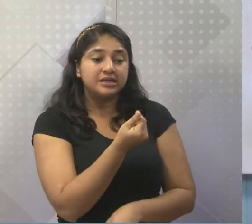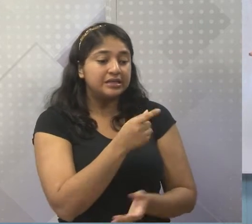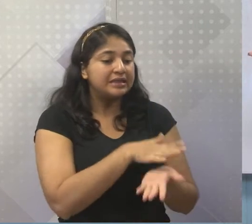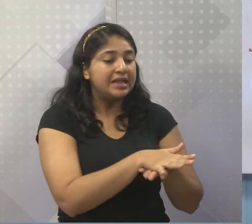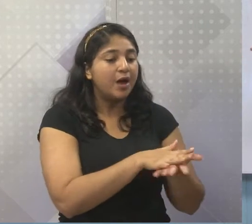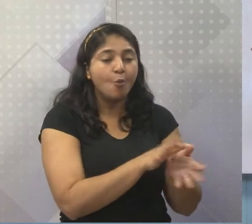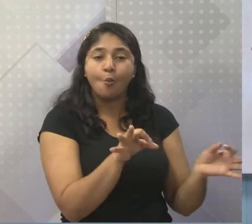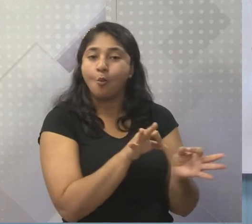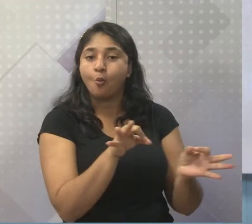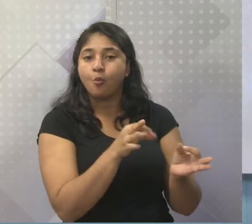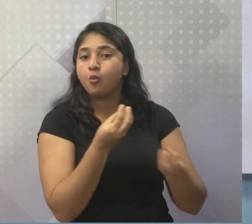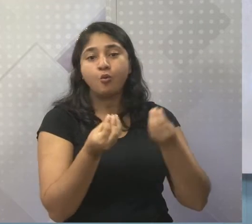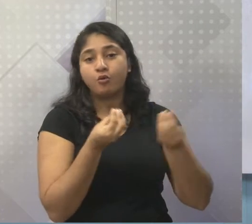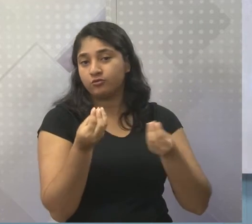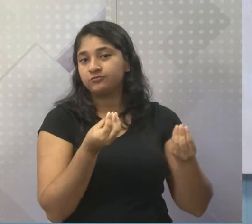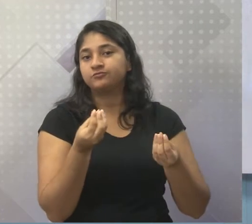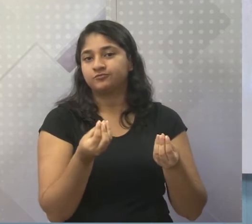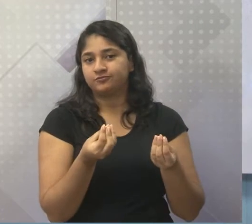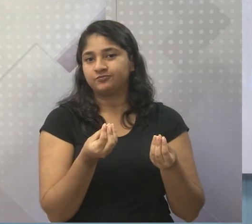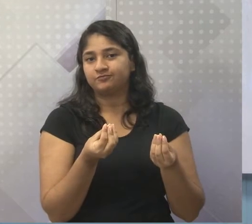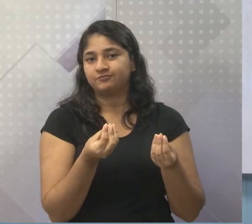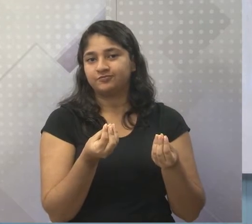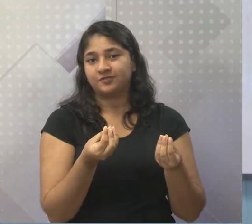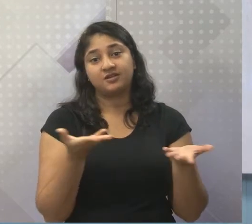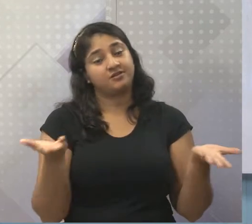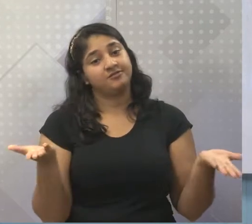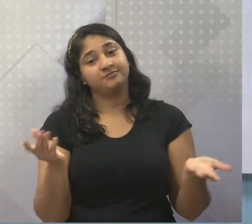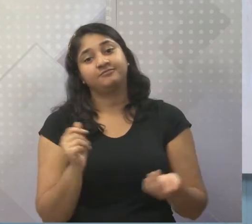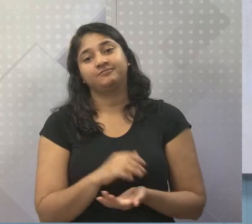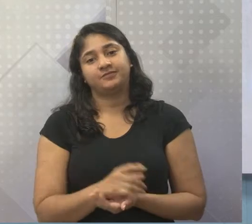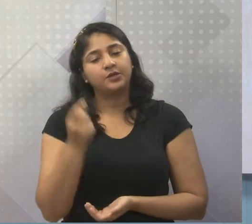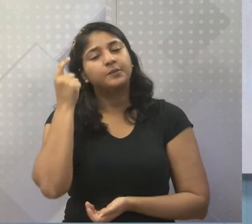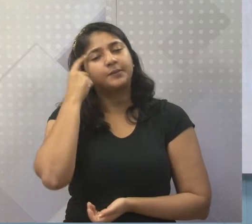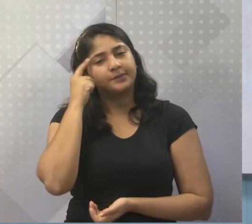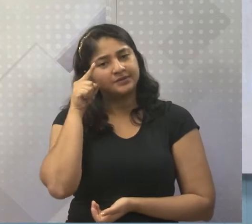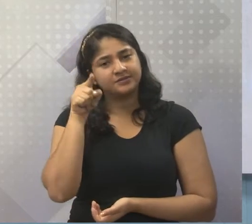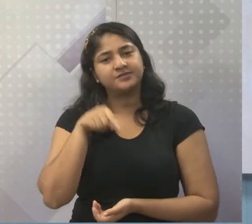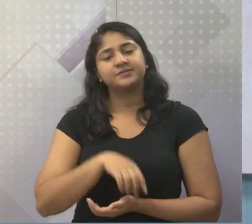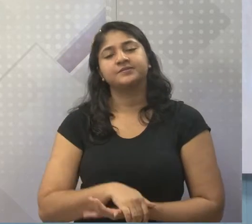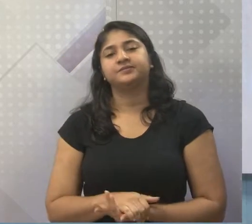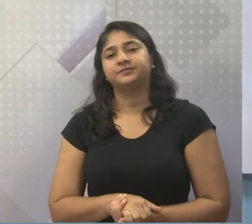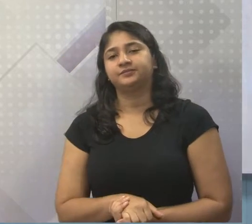nada? Como é que eu faço? E aí? Pensa aí um pouquinho.